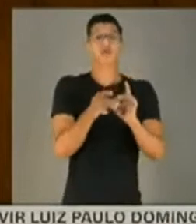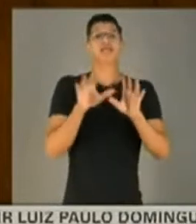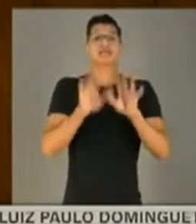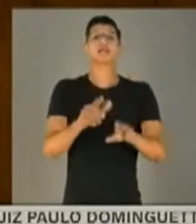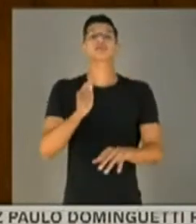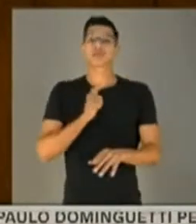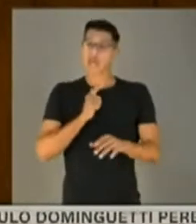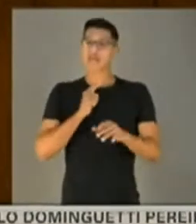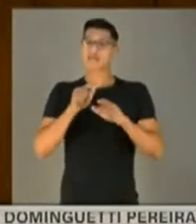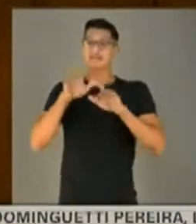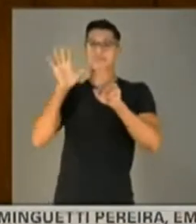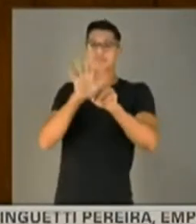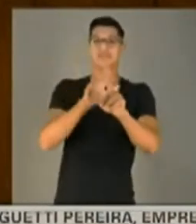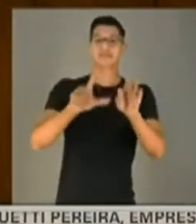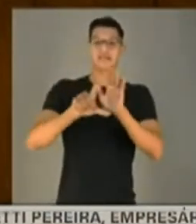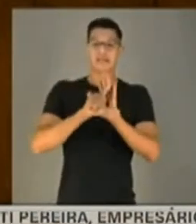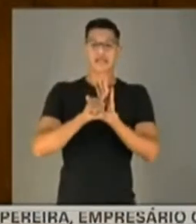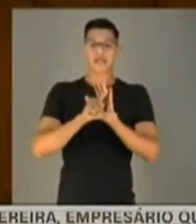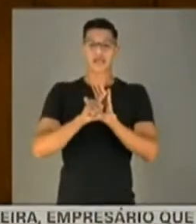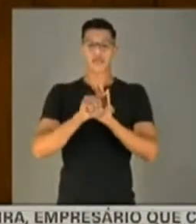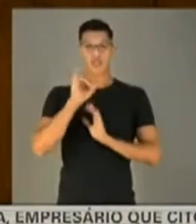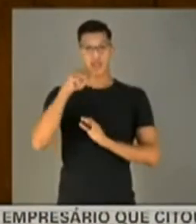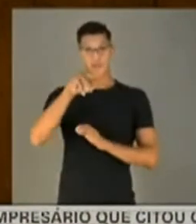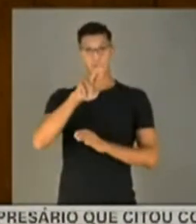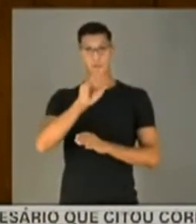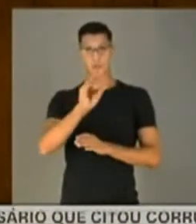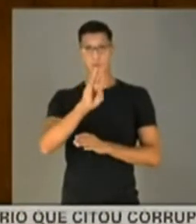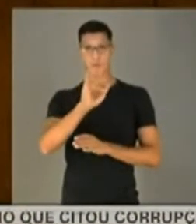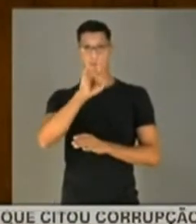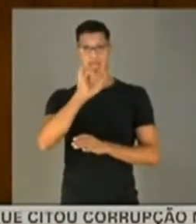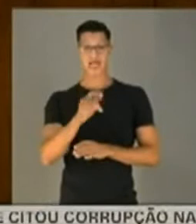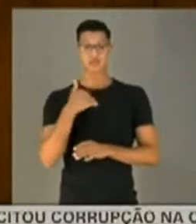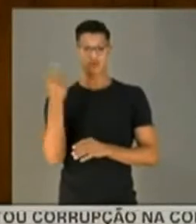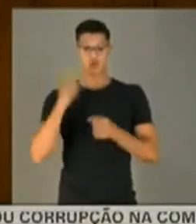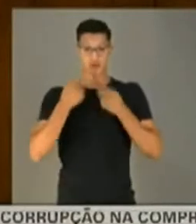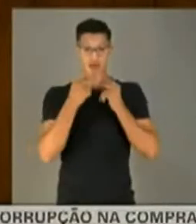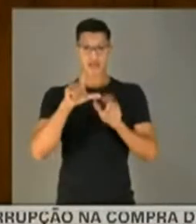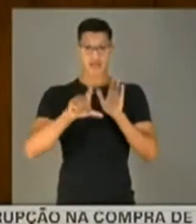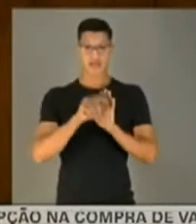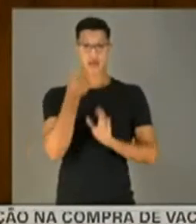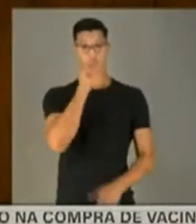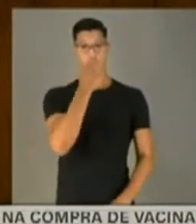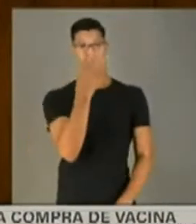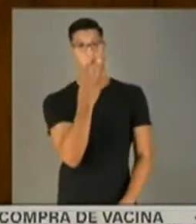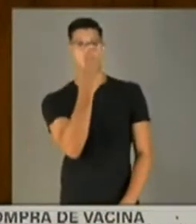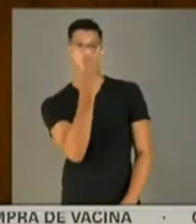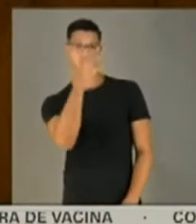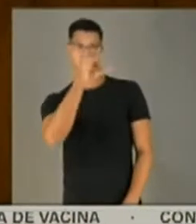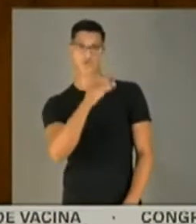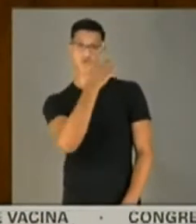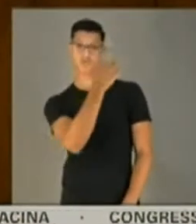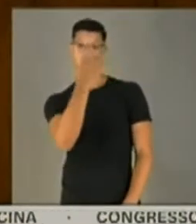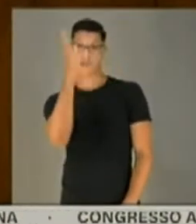isso tem repercussão na lei de improbidade administrativa. Volto a frisar, na lei 8.429 de